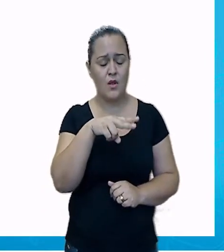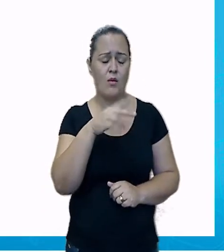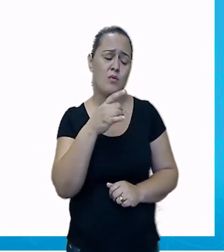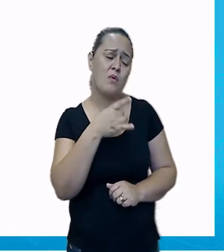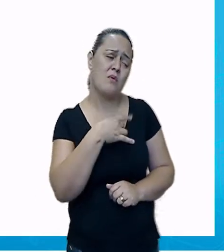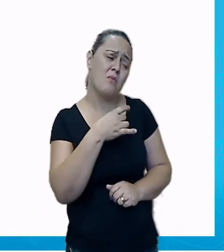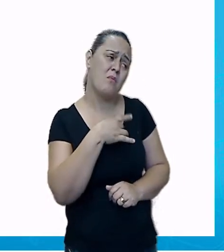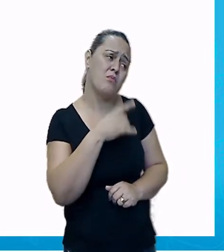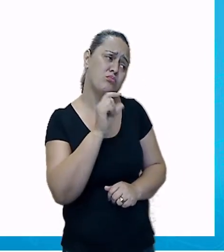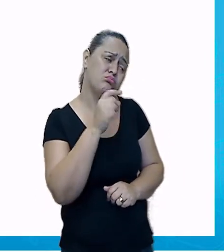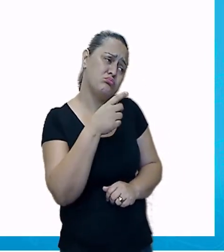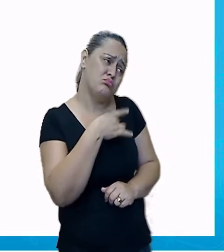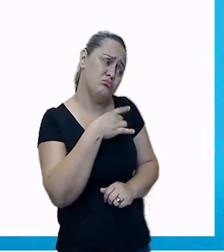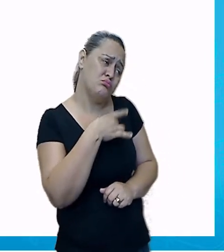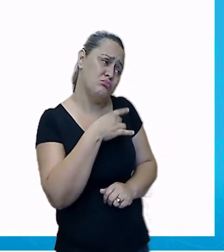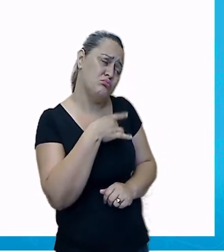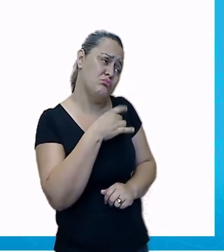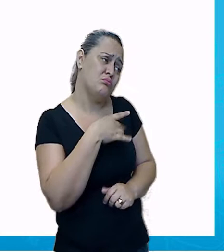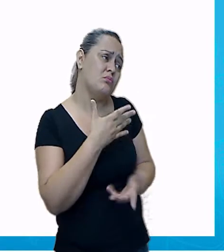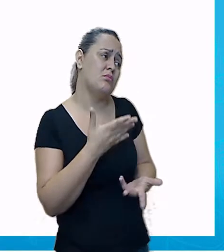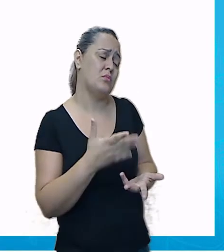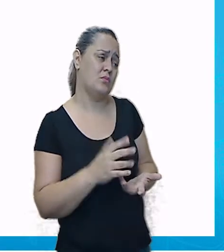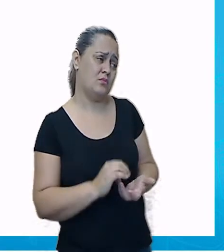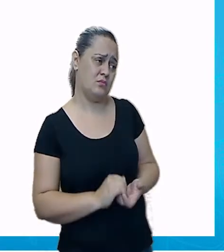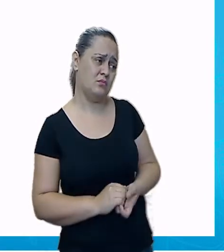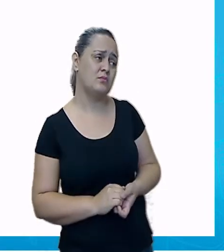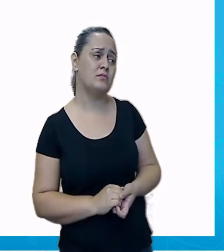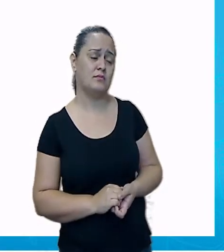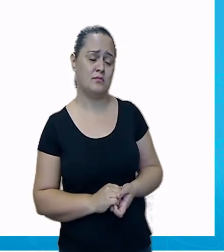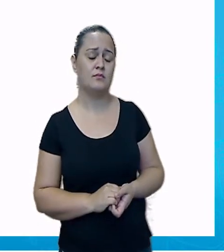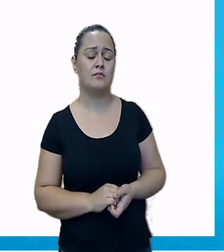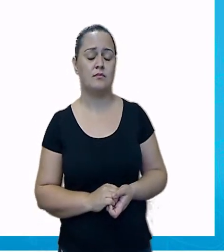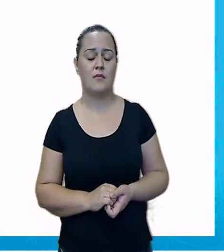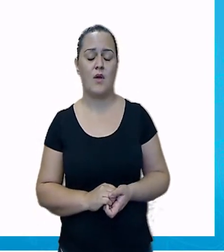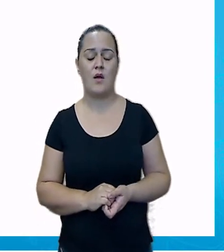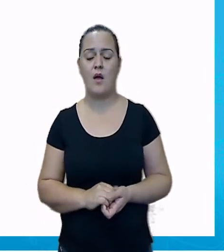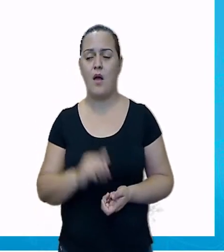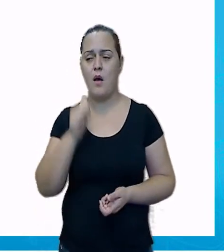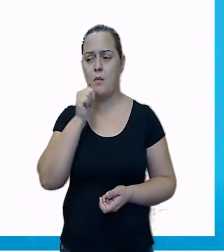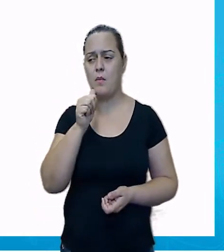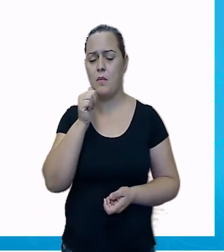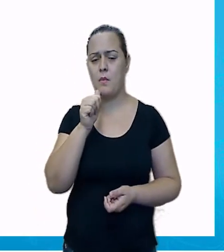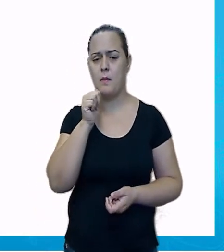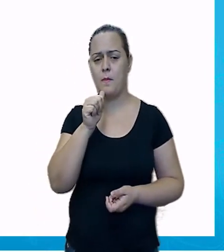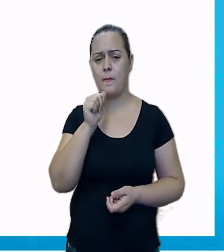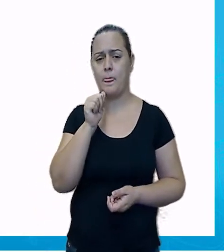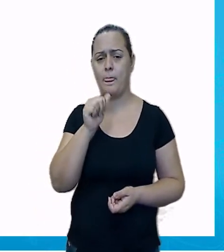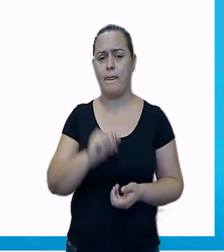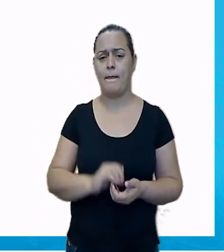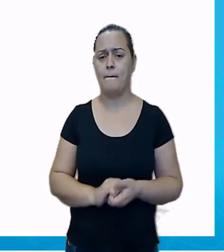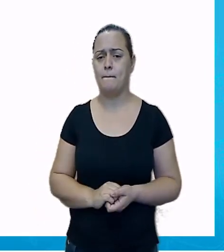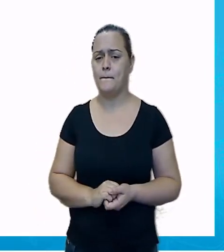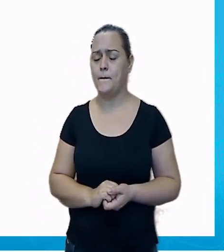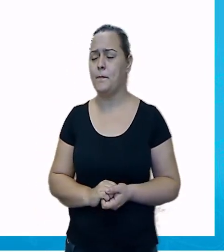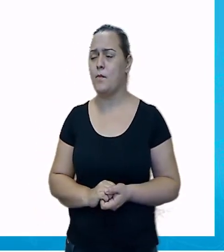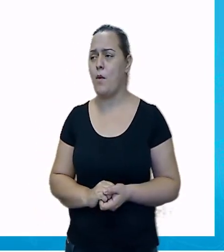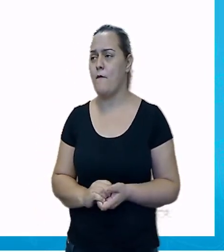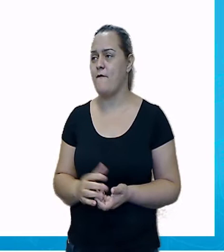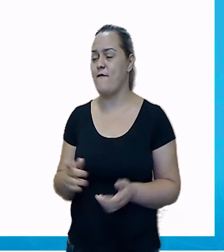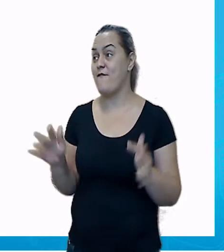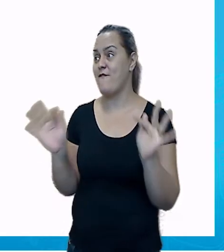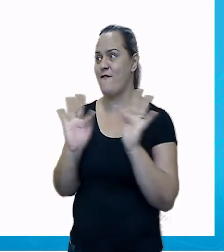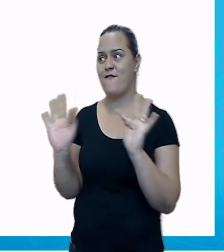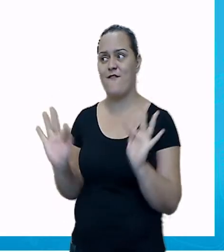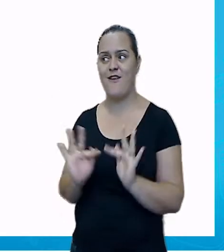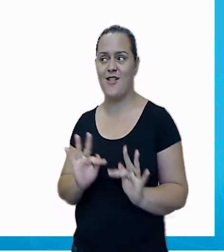diz ele baixinho para a sua prima. Diz Camila, muito orgulhosa de cuidar do Miguel.